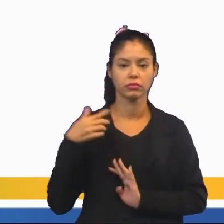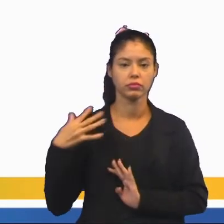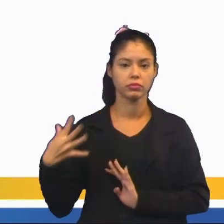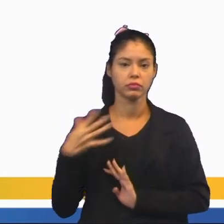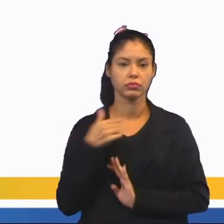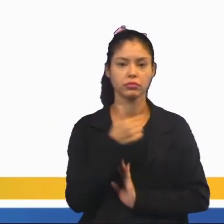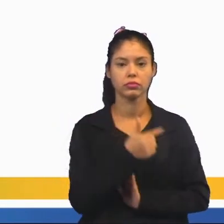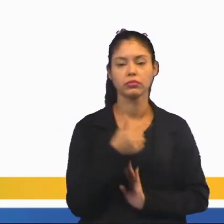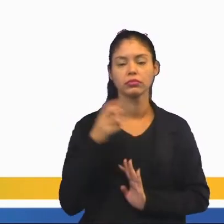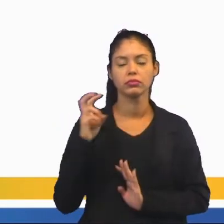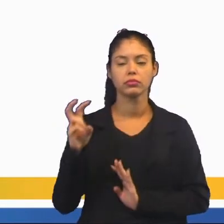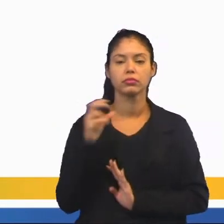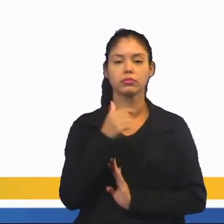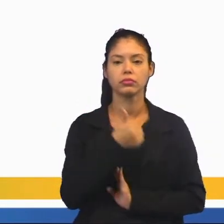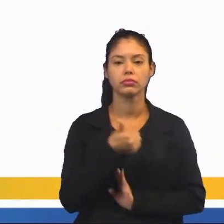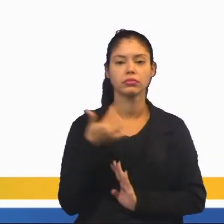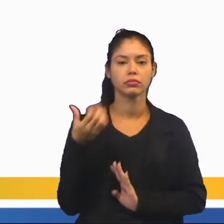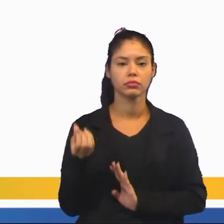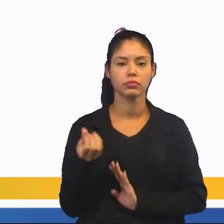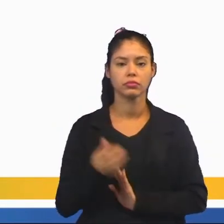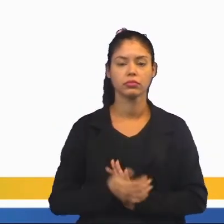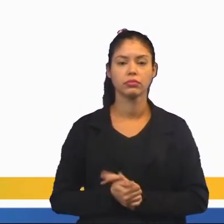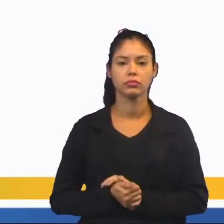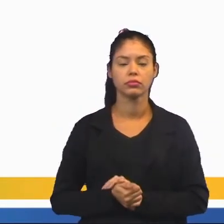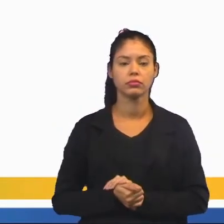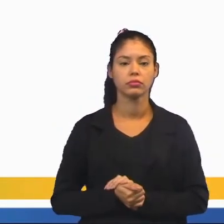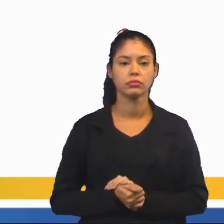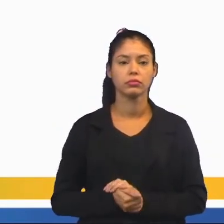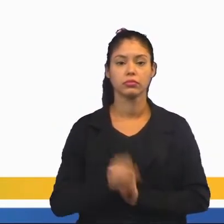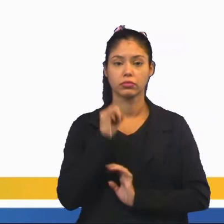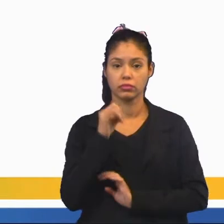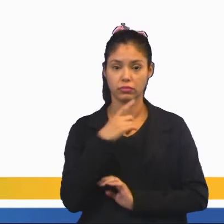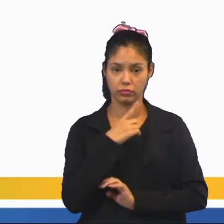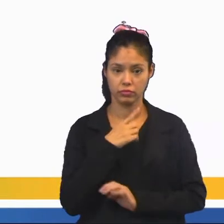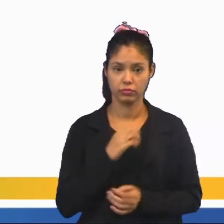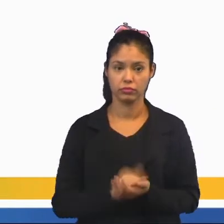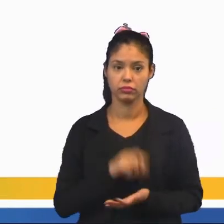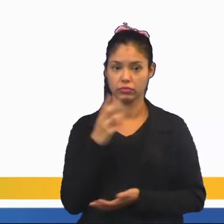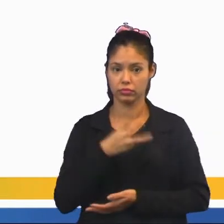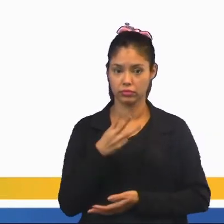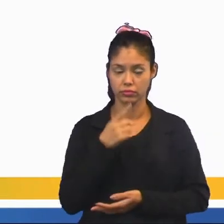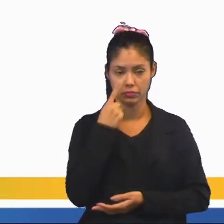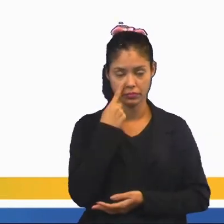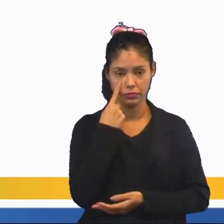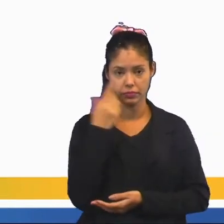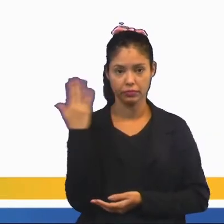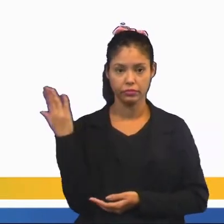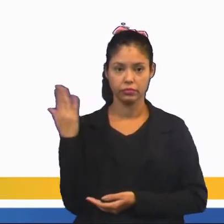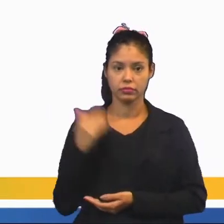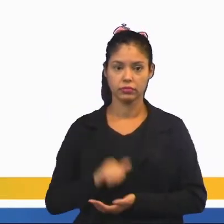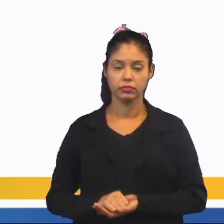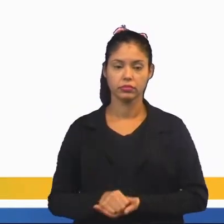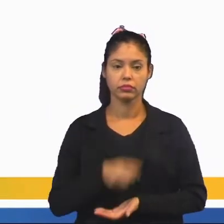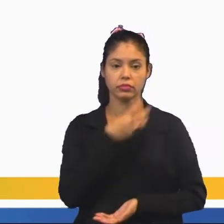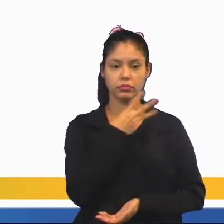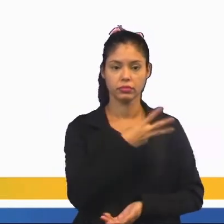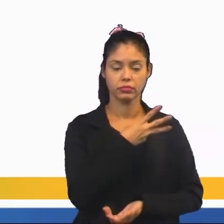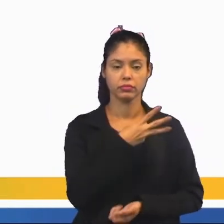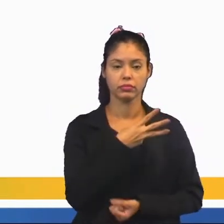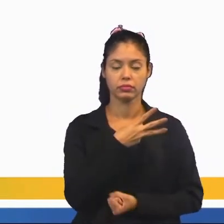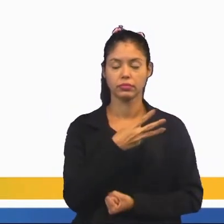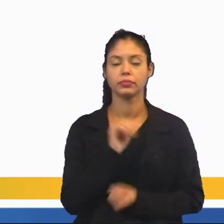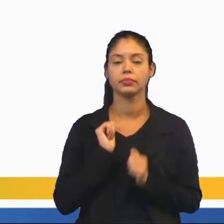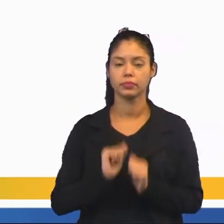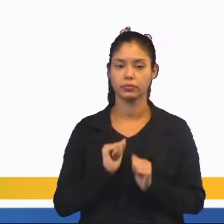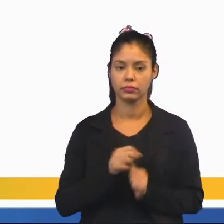3, um 2 com 4, um 2 com 5 e um 2 com 3. Se eu pegar o número 3, como eu mostrei para vocês, olha só, eu